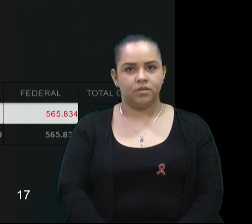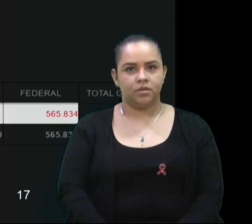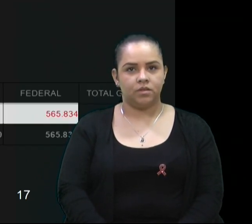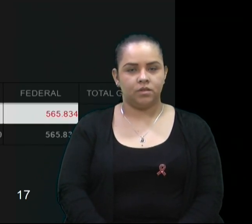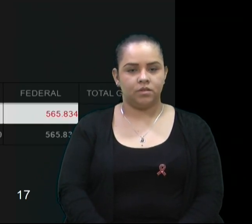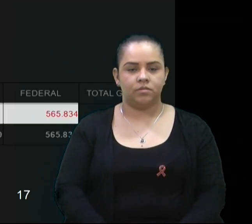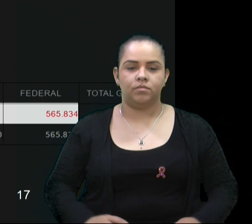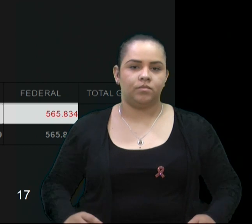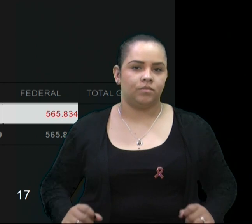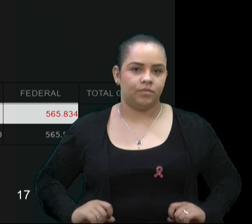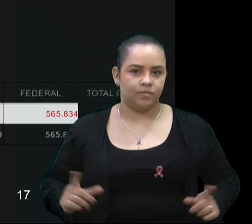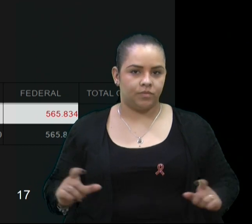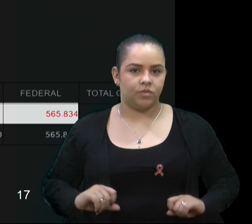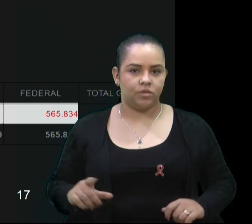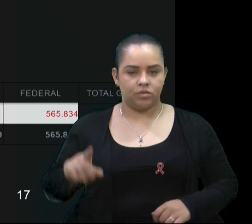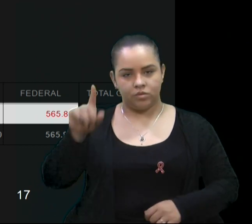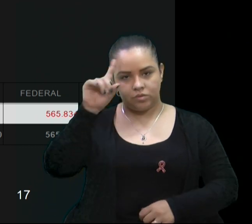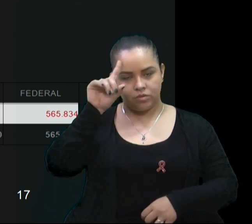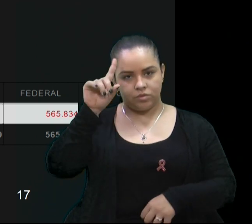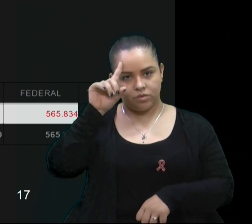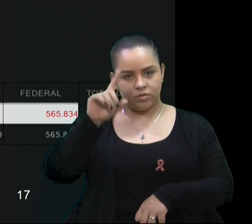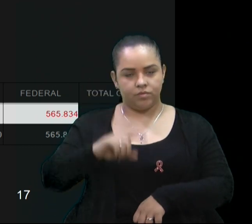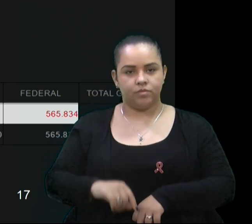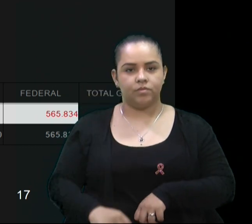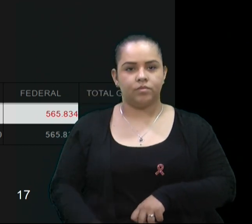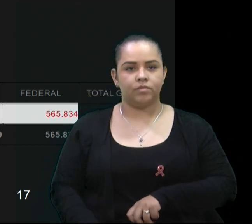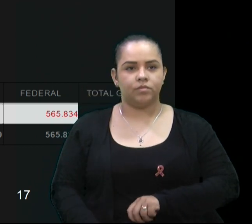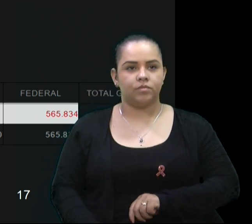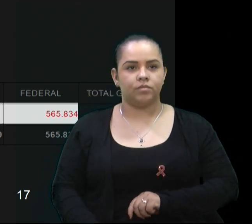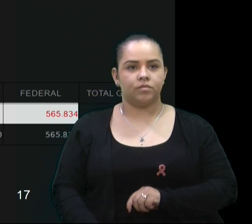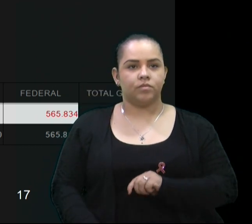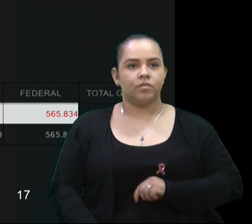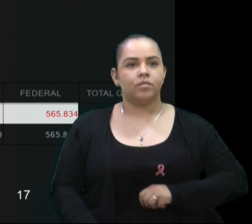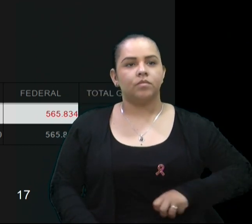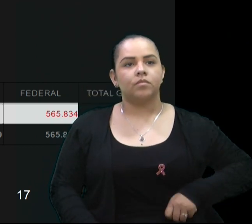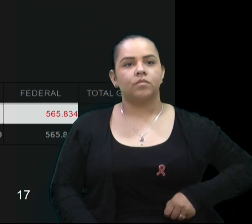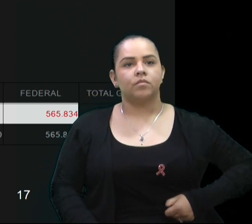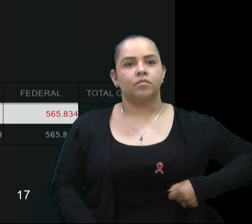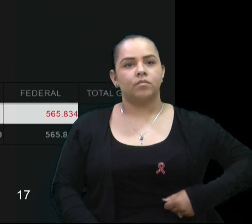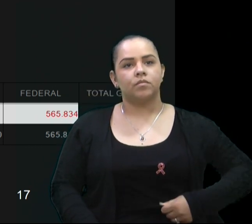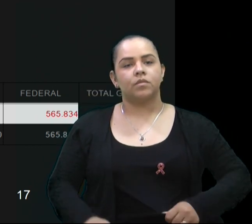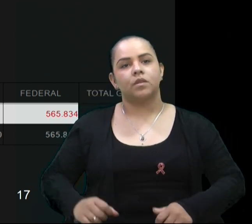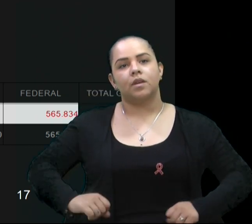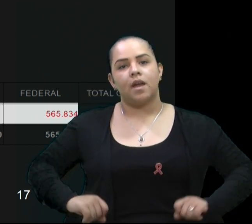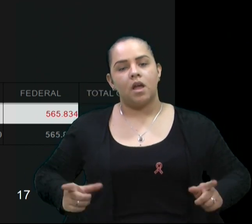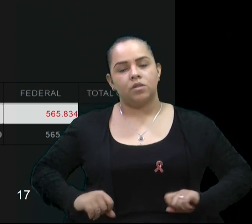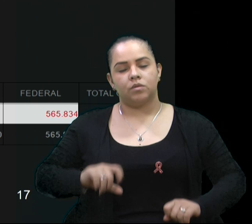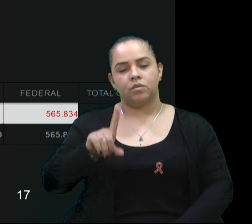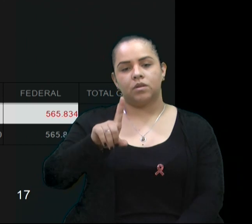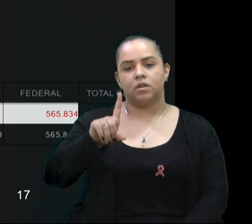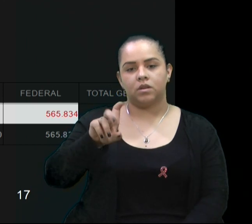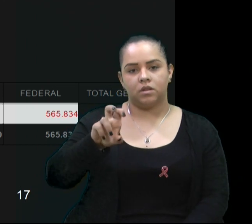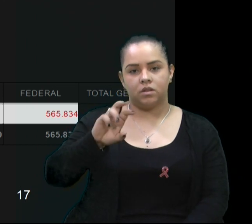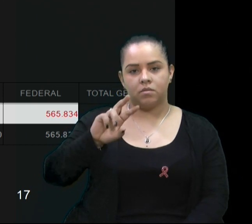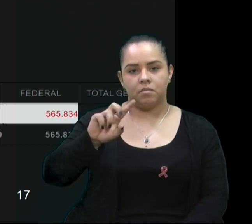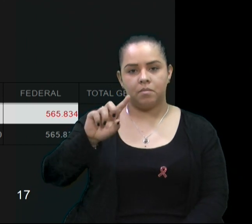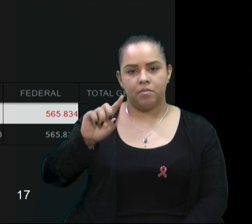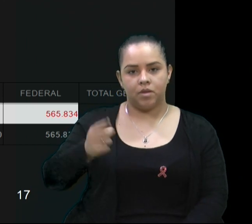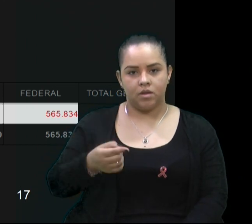Despesas com diária, foram gastos, um total de R$ 15.922,00,